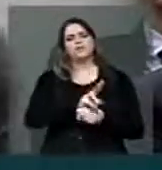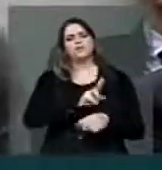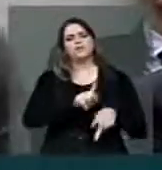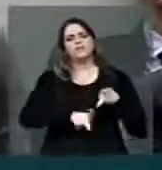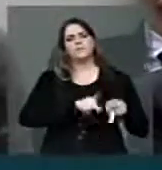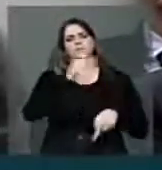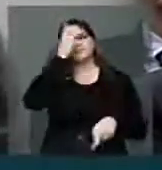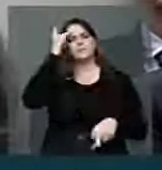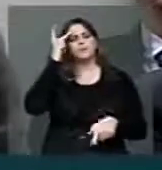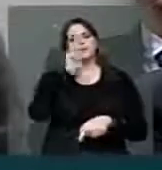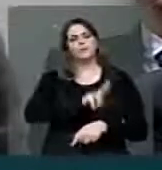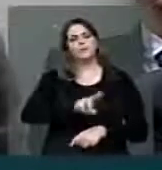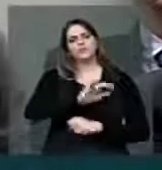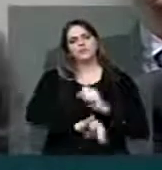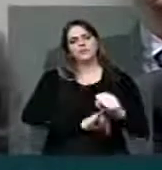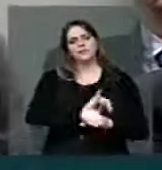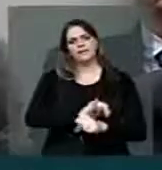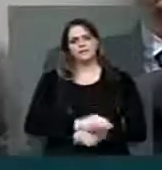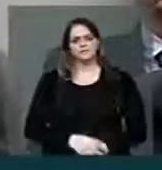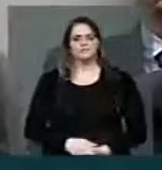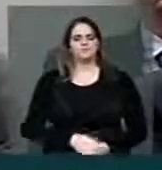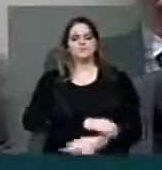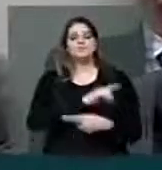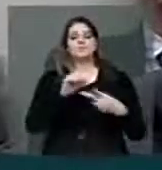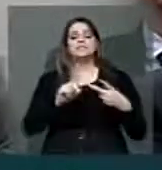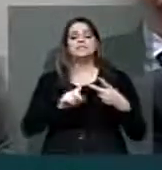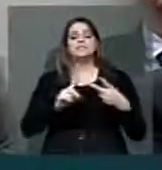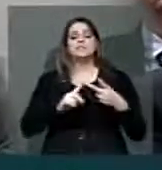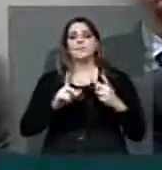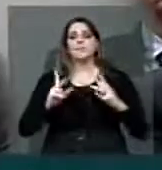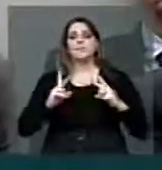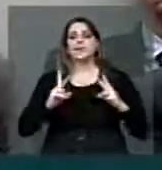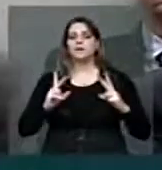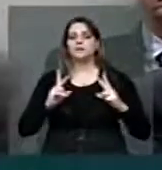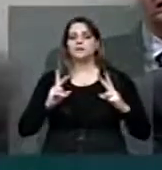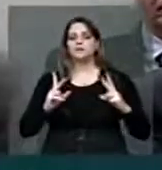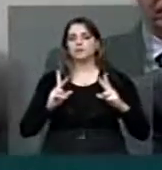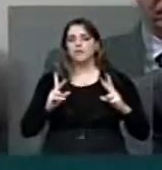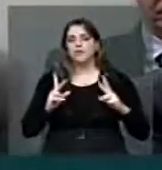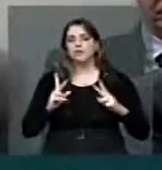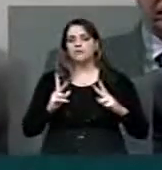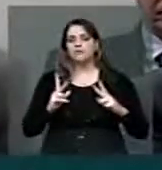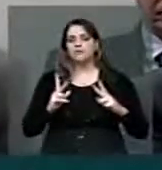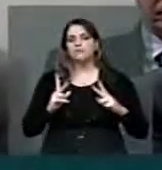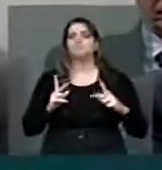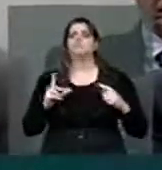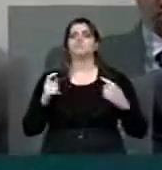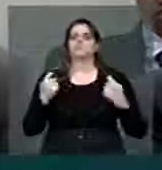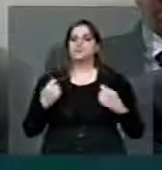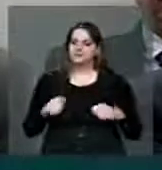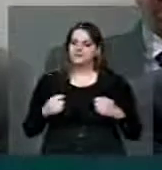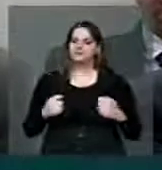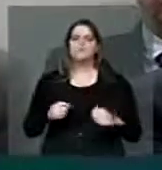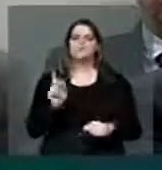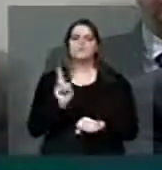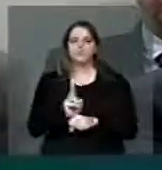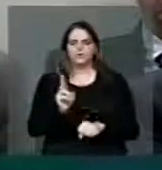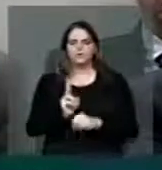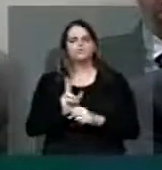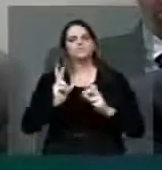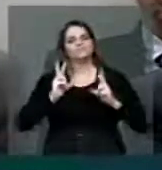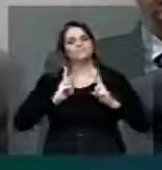se fazer uma escolha. Segundo ponto, privacidade. É preciso proteger a privacidade do usuário da internet.